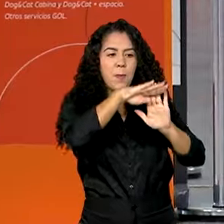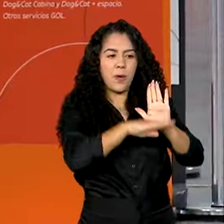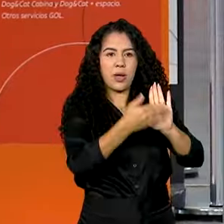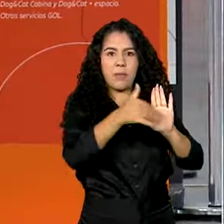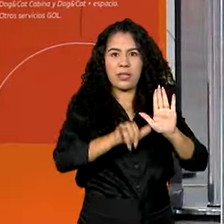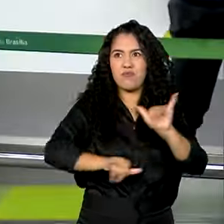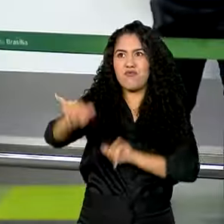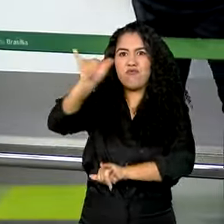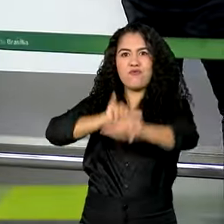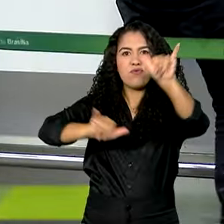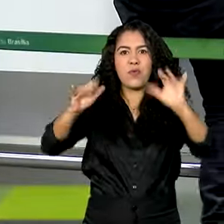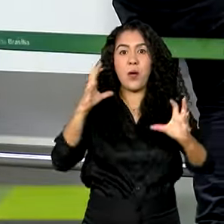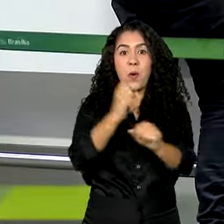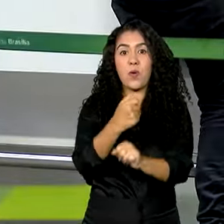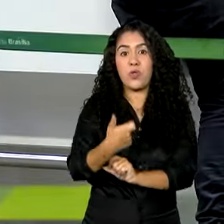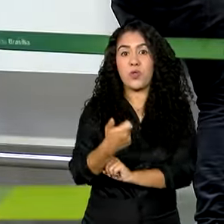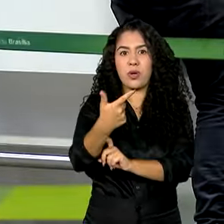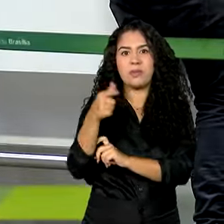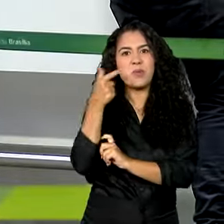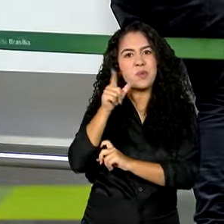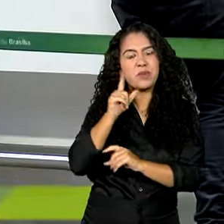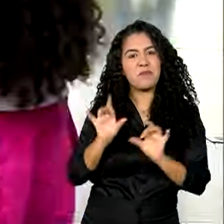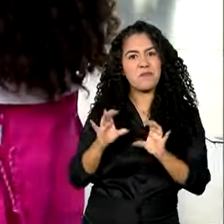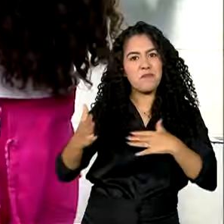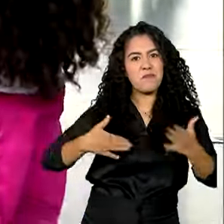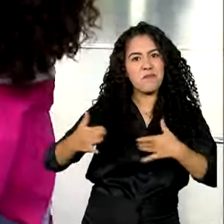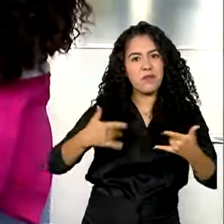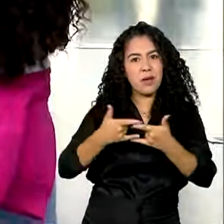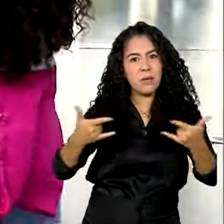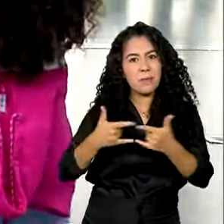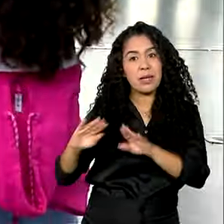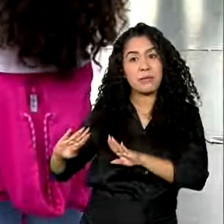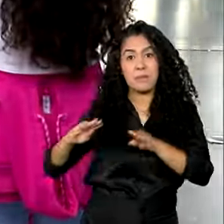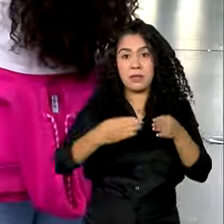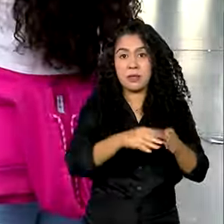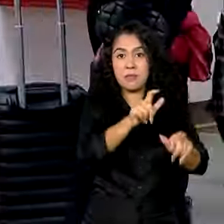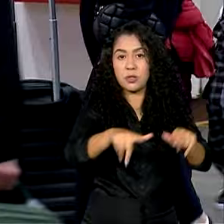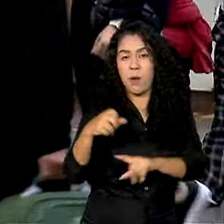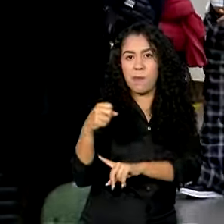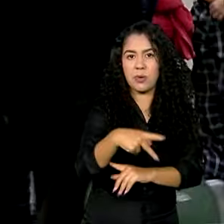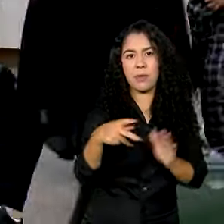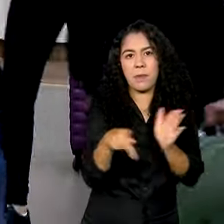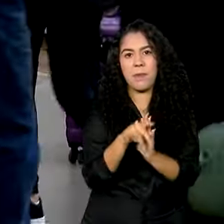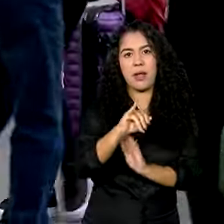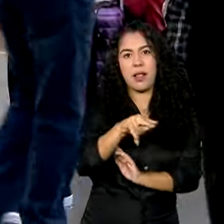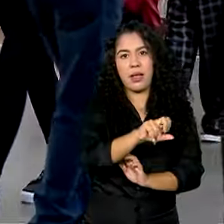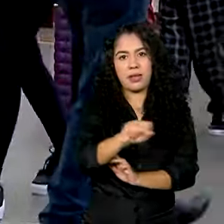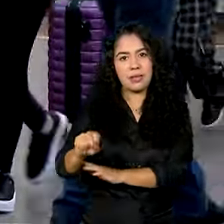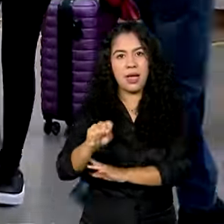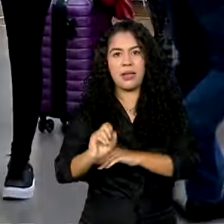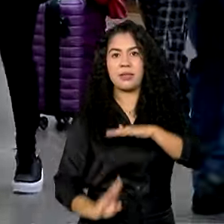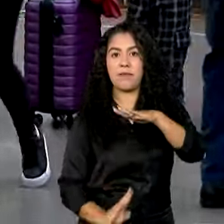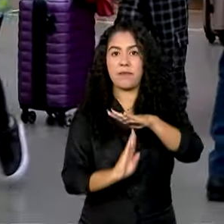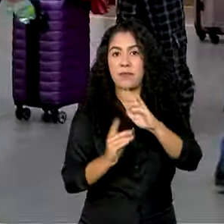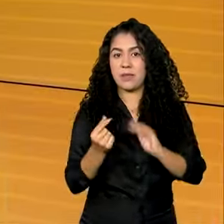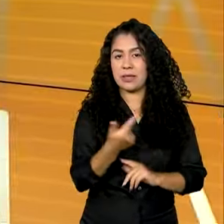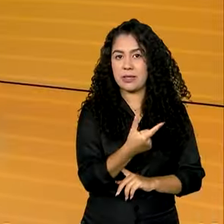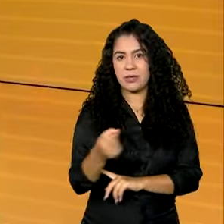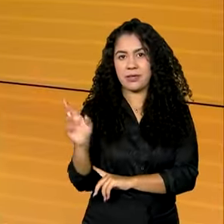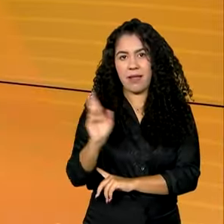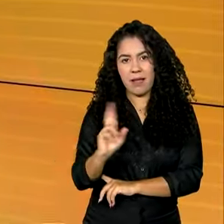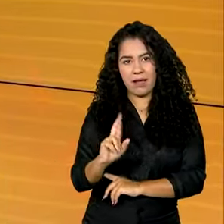passagens foram vendidas com desconto para aposentados do INSS e bilhetes de até 200 reais o trecho.